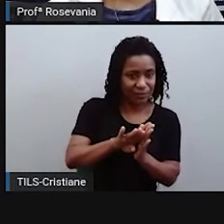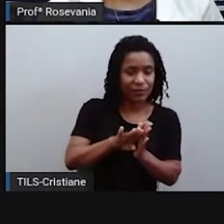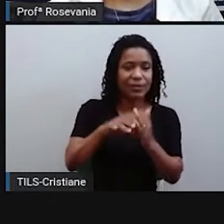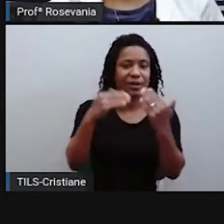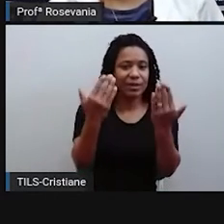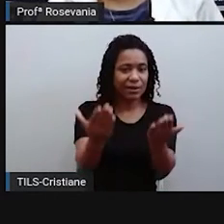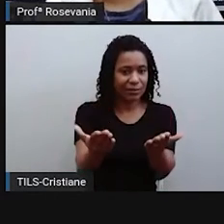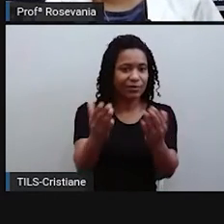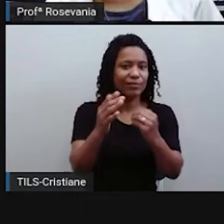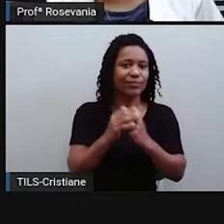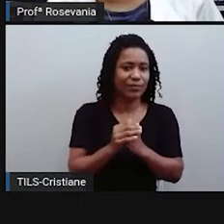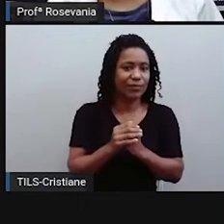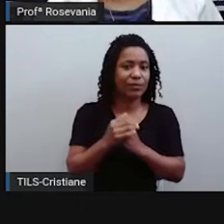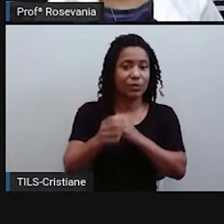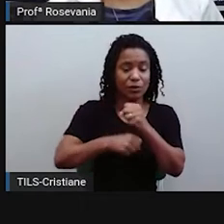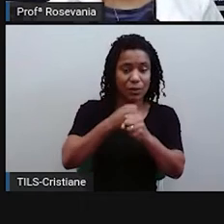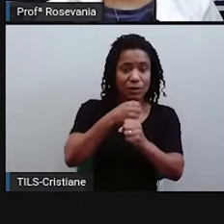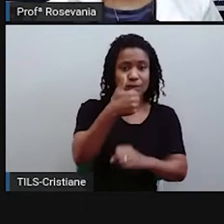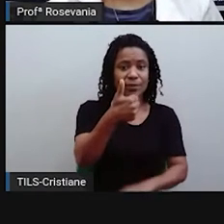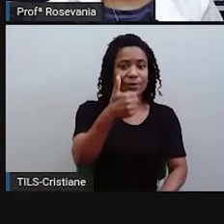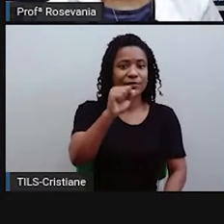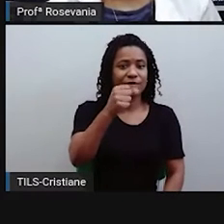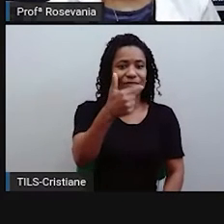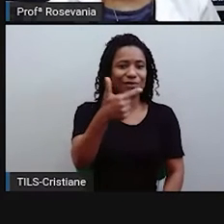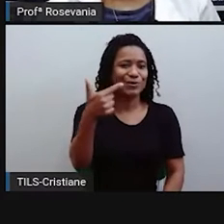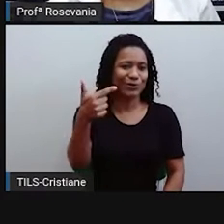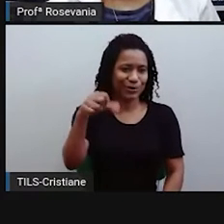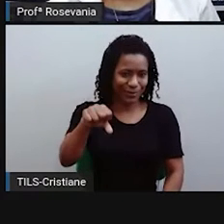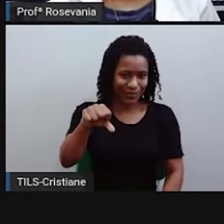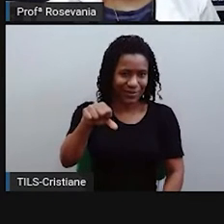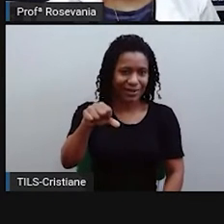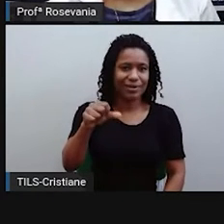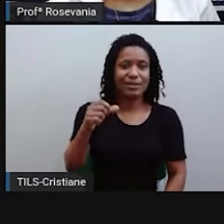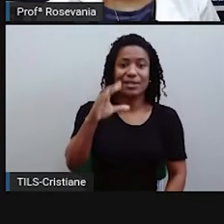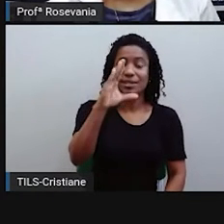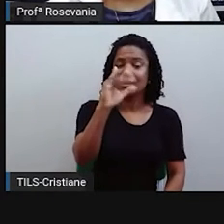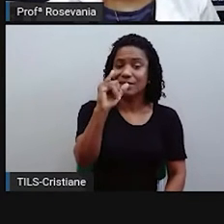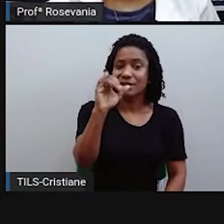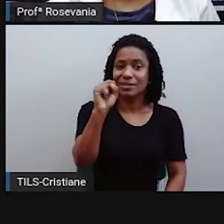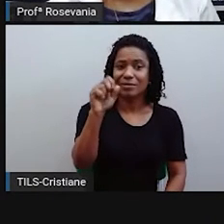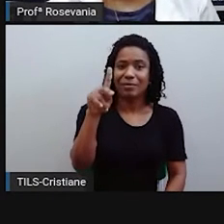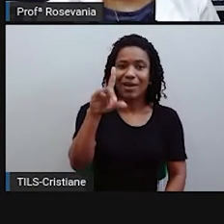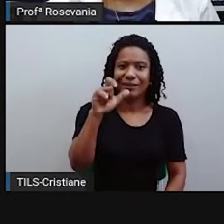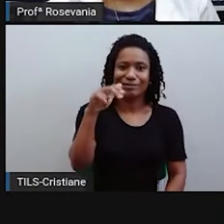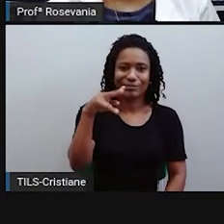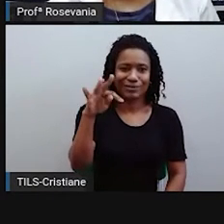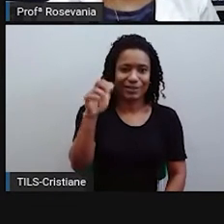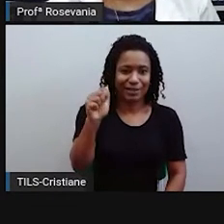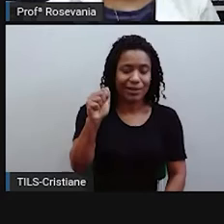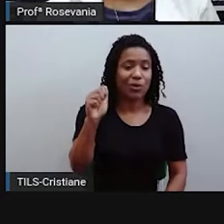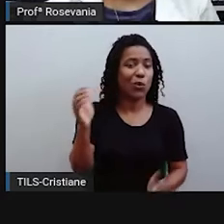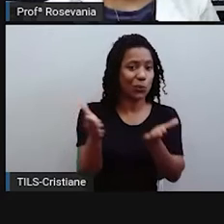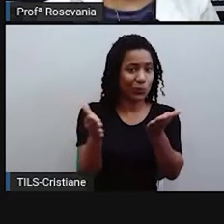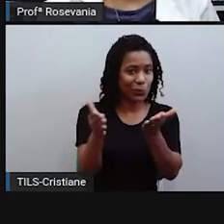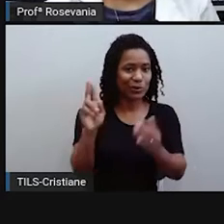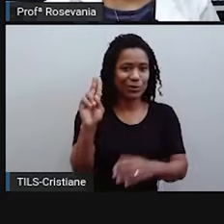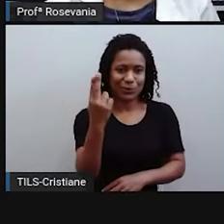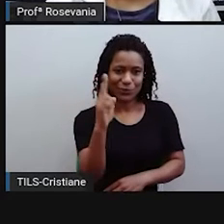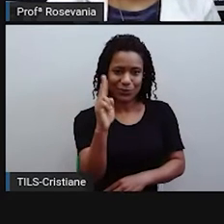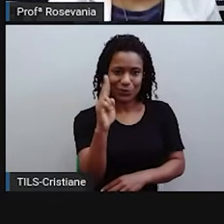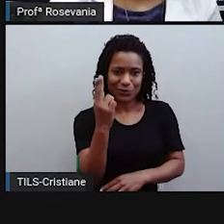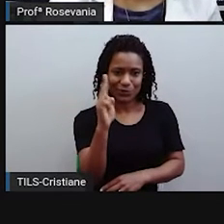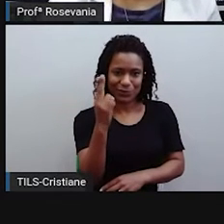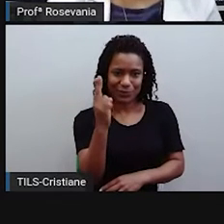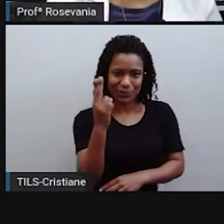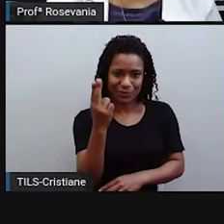Cisplatina, que é o atual Uruguai, que conquistou sua independência em 1829. Pouquinho tempo depois, né? Deixou de pertencer ao